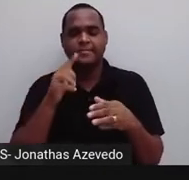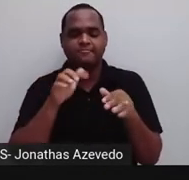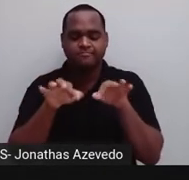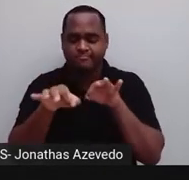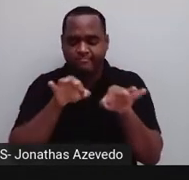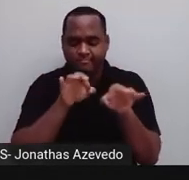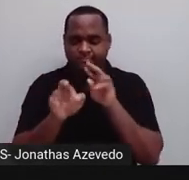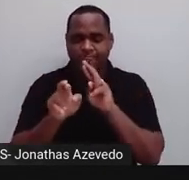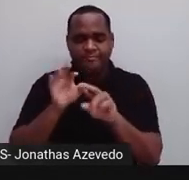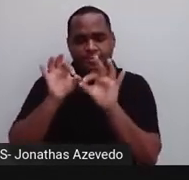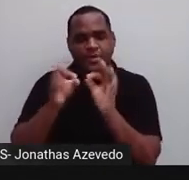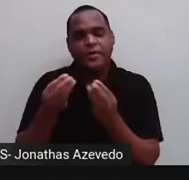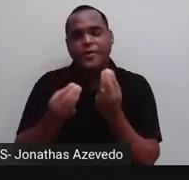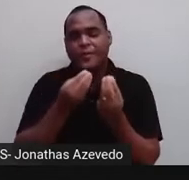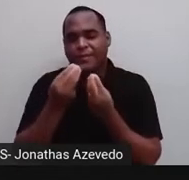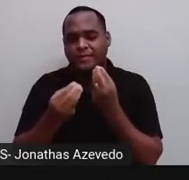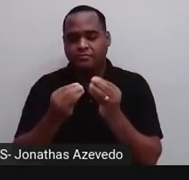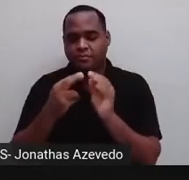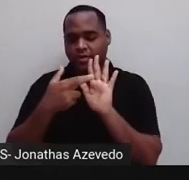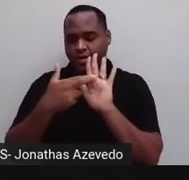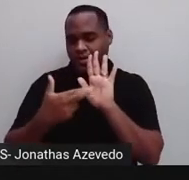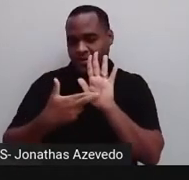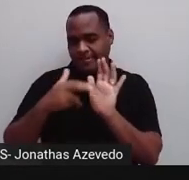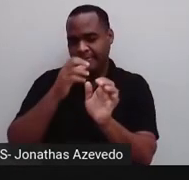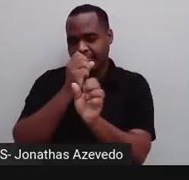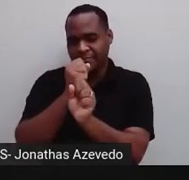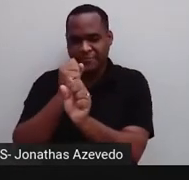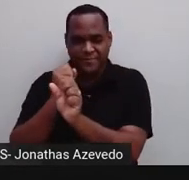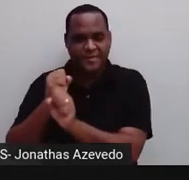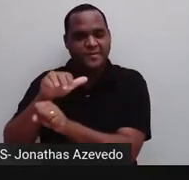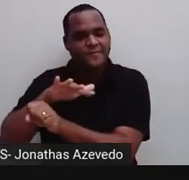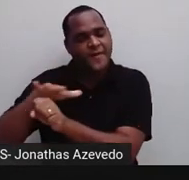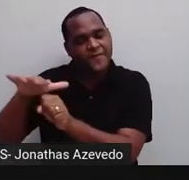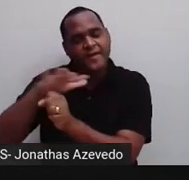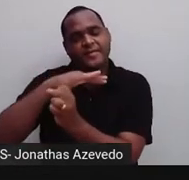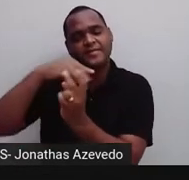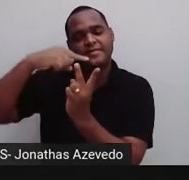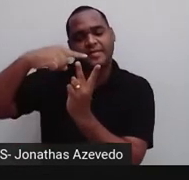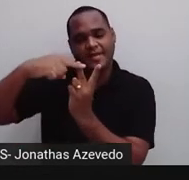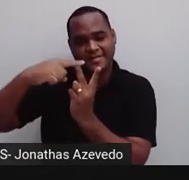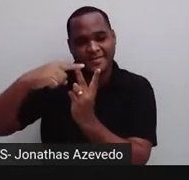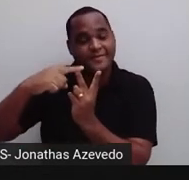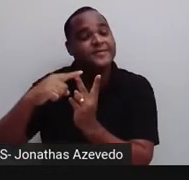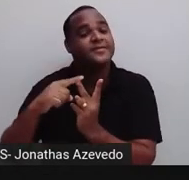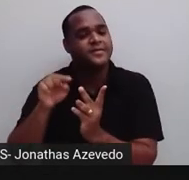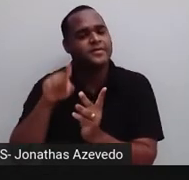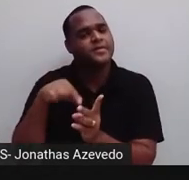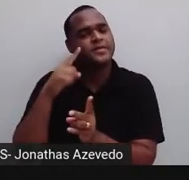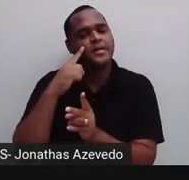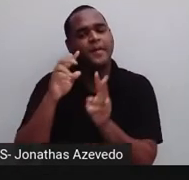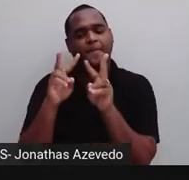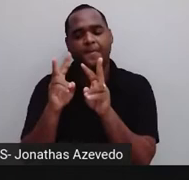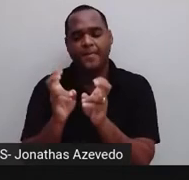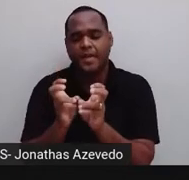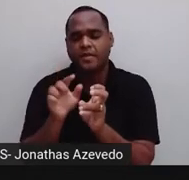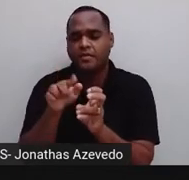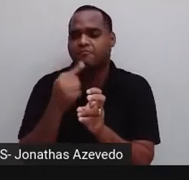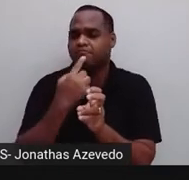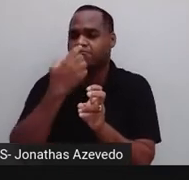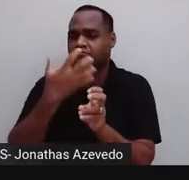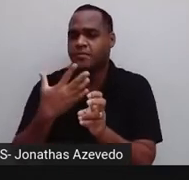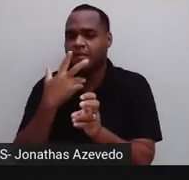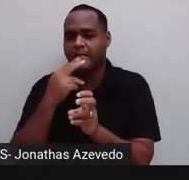que é a chamada regra da soma e do produto das raízes, tá? Quando esse termo aqui que a gente chama de termo